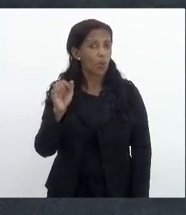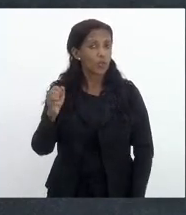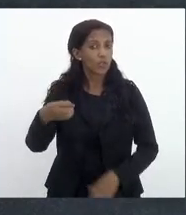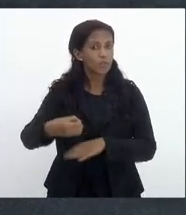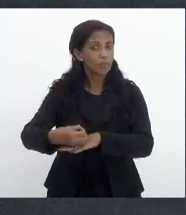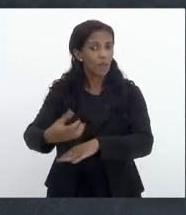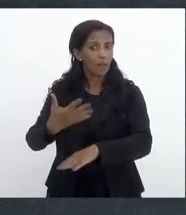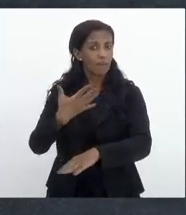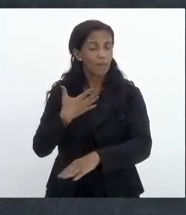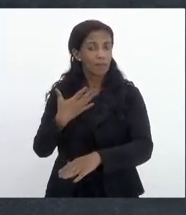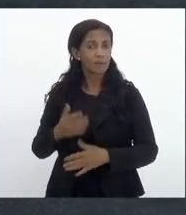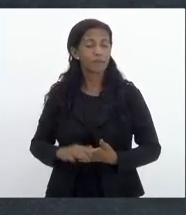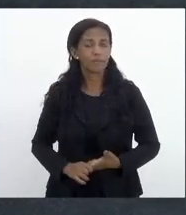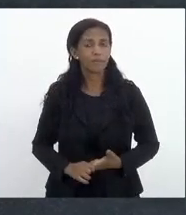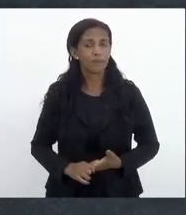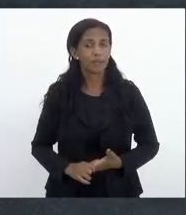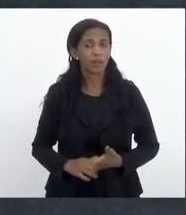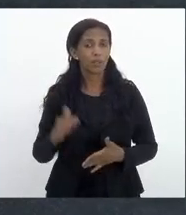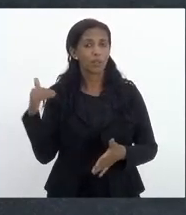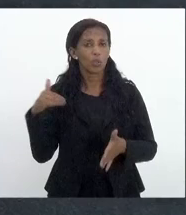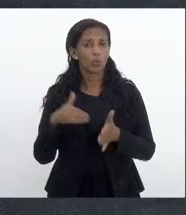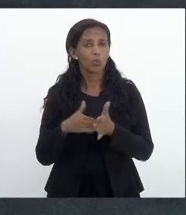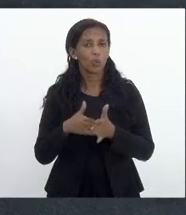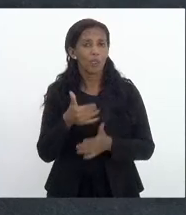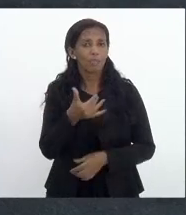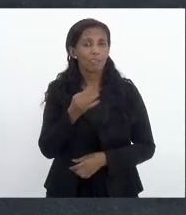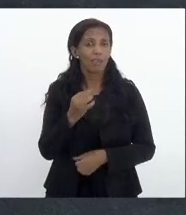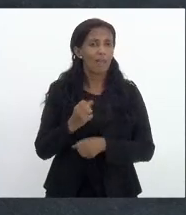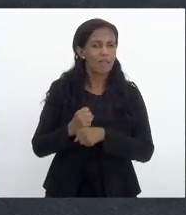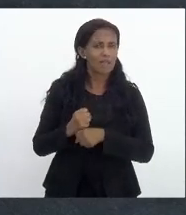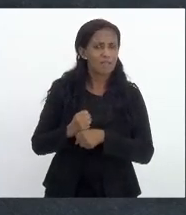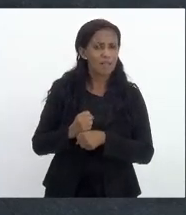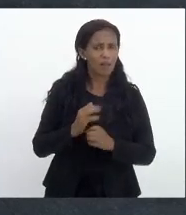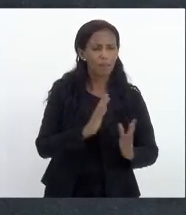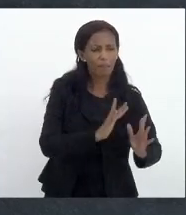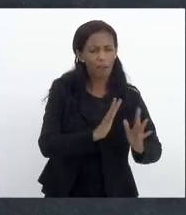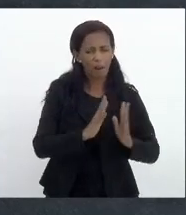encaminhasse nos últimos dez anos